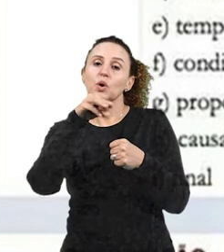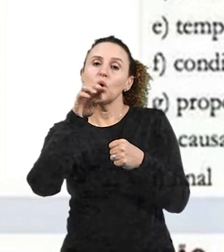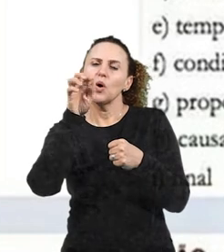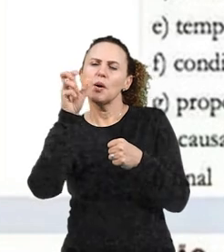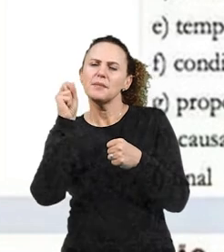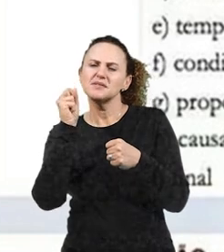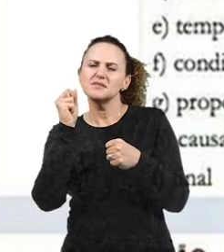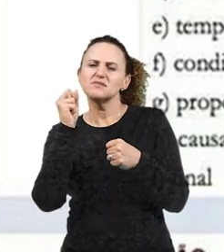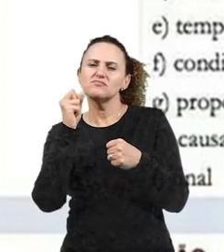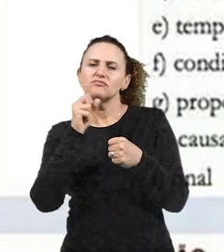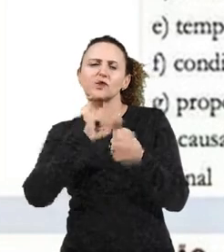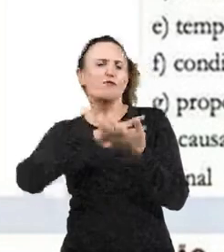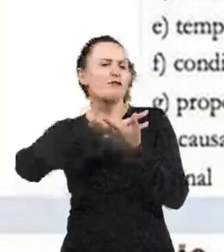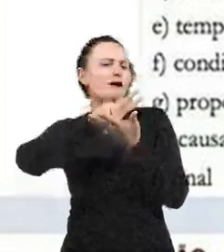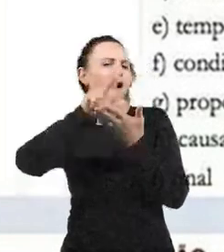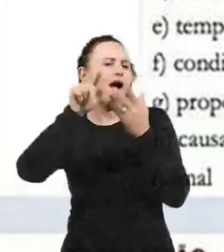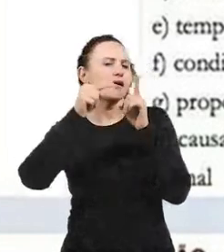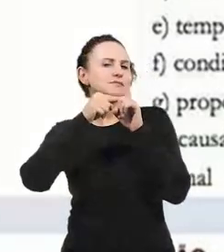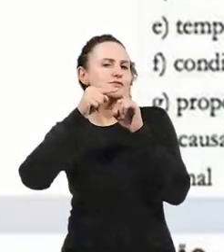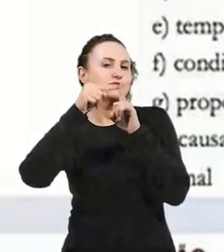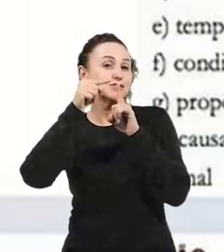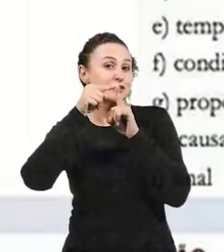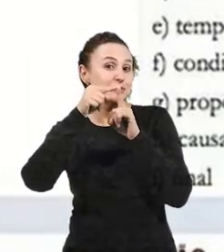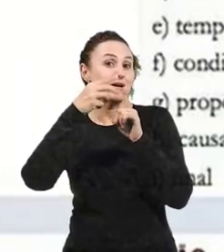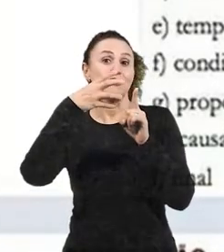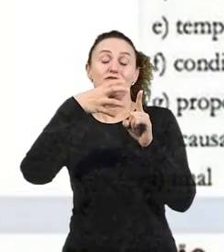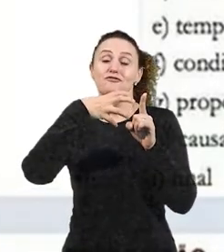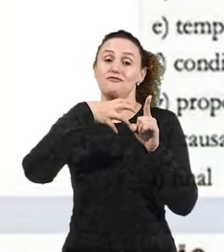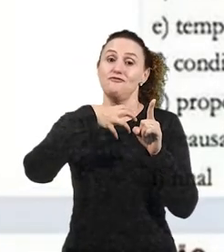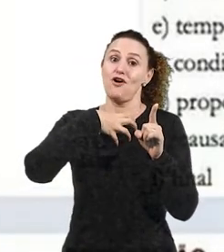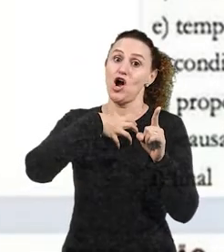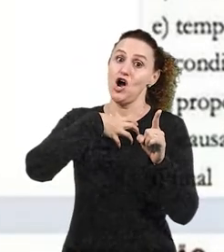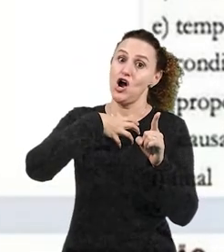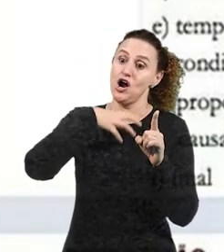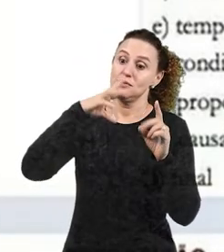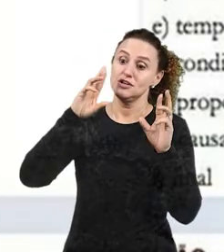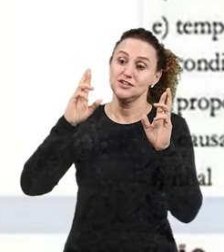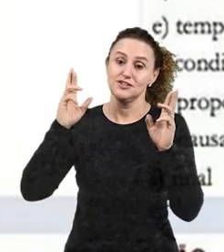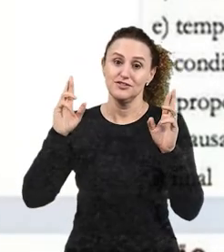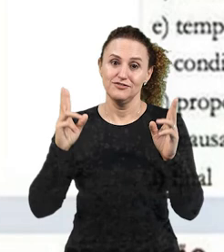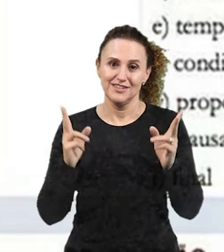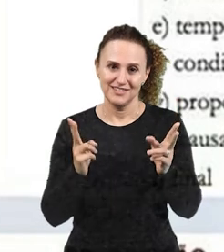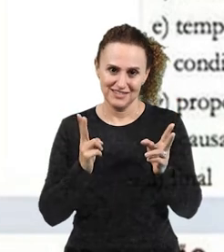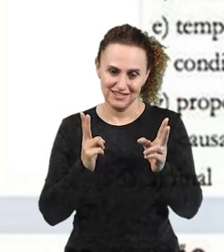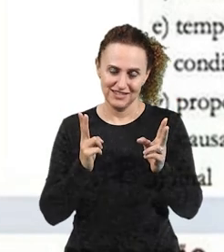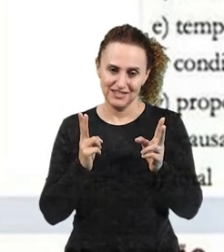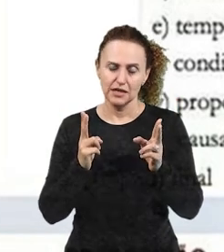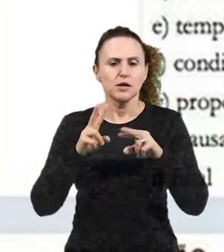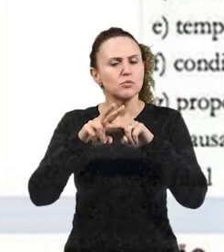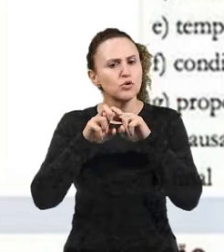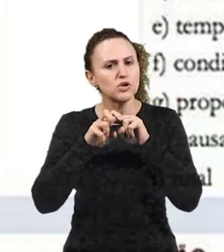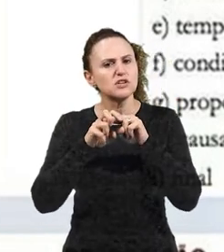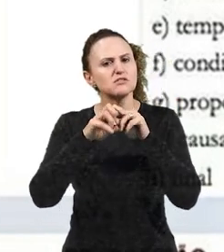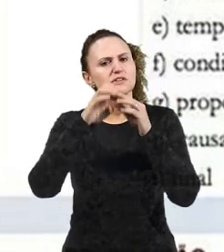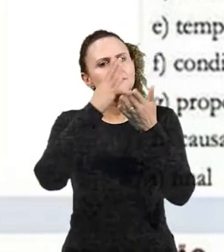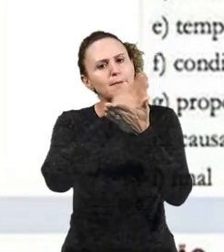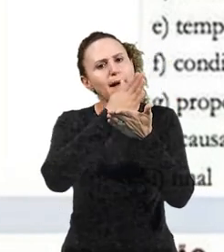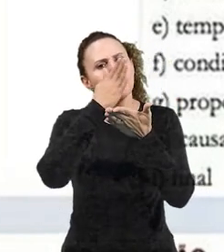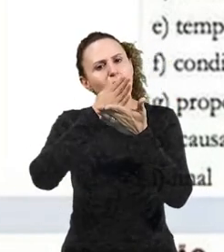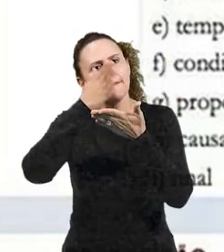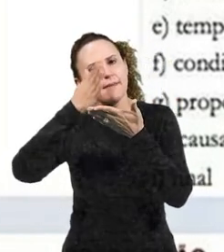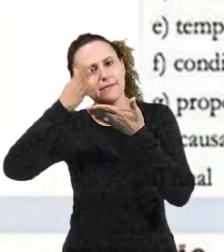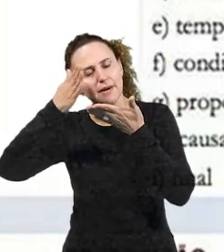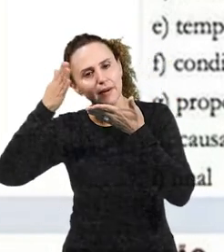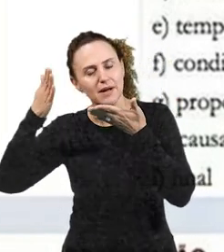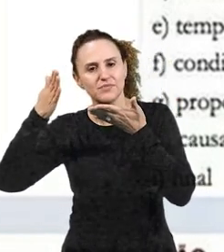pronomes, porque eles têm formas diferentes, por isso que eles estão subdivididos, né,